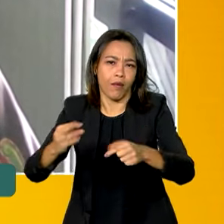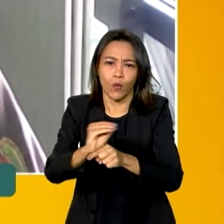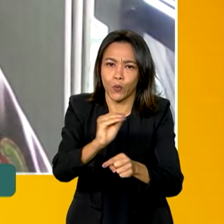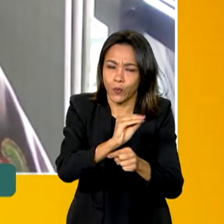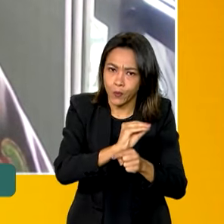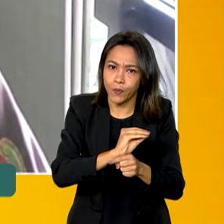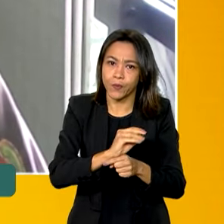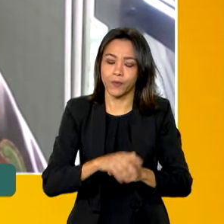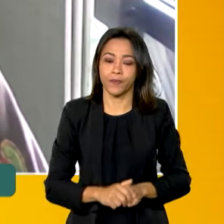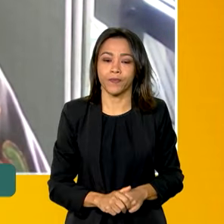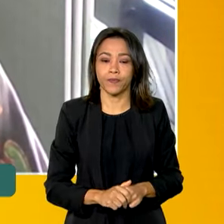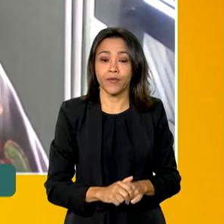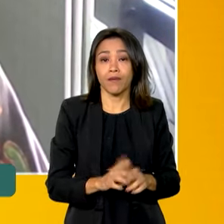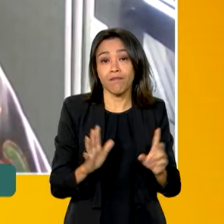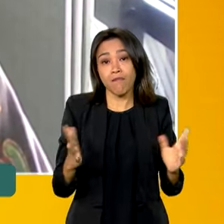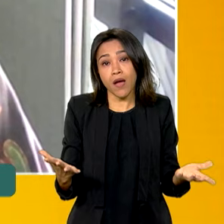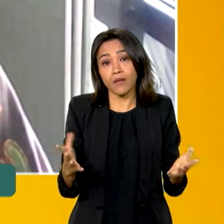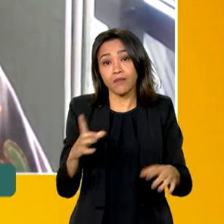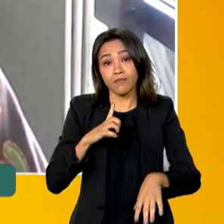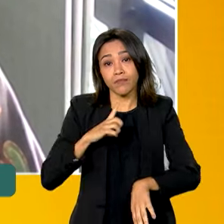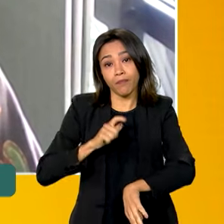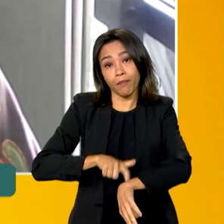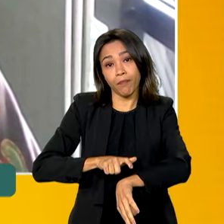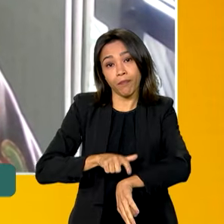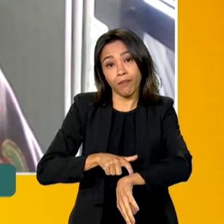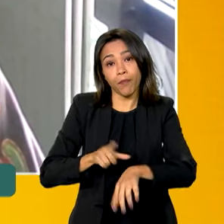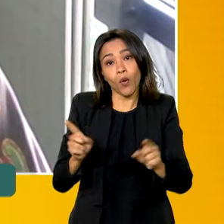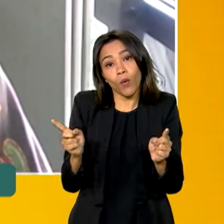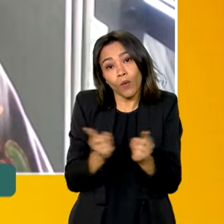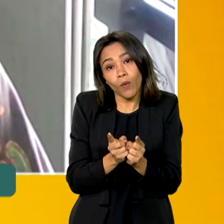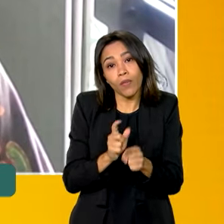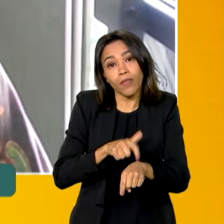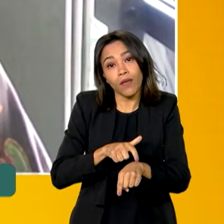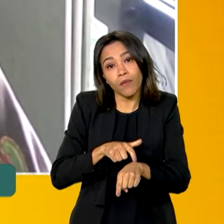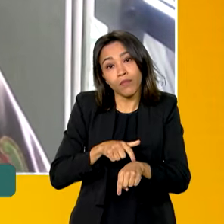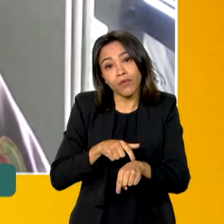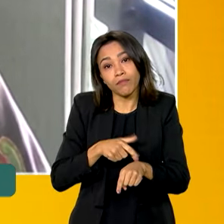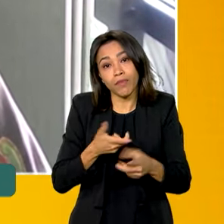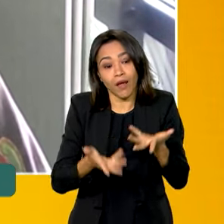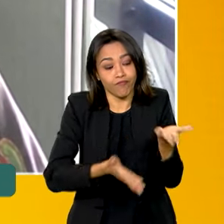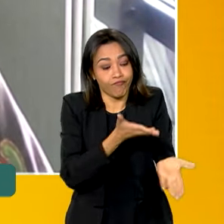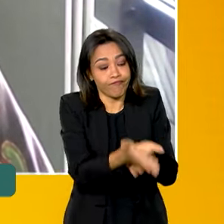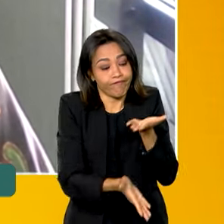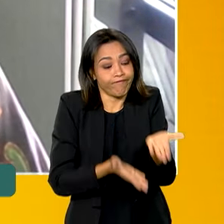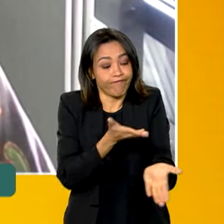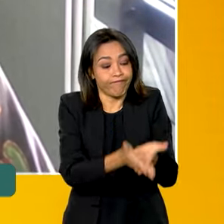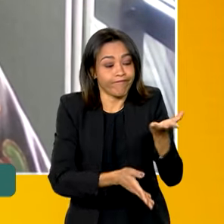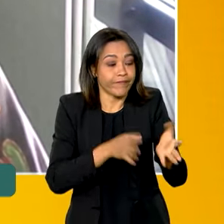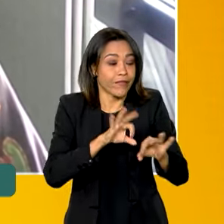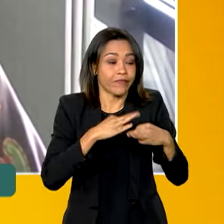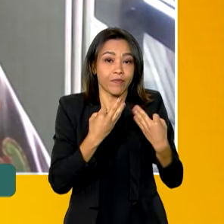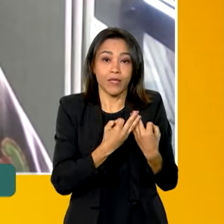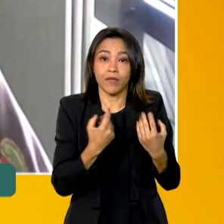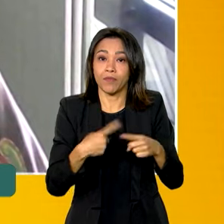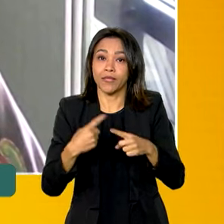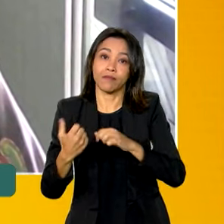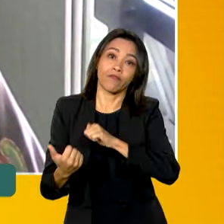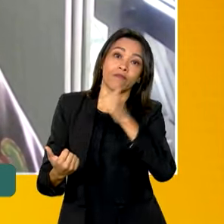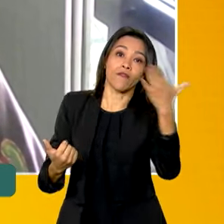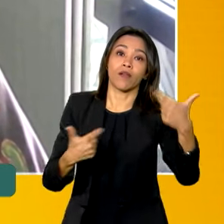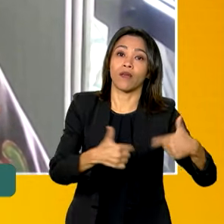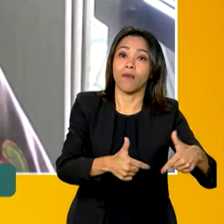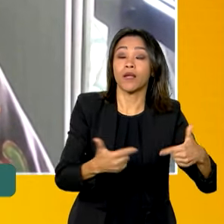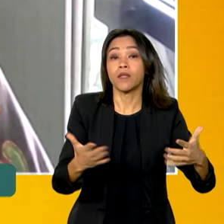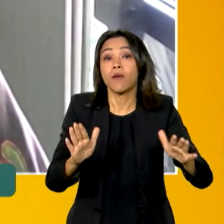tem menos tempo para poder dedicar aos seus familiares. Então, é importante, mas